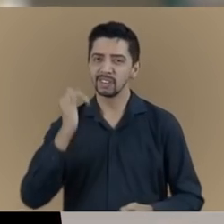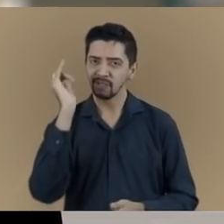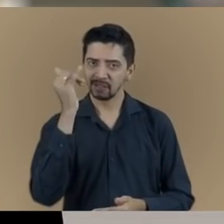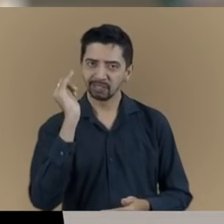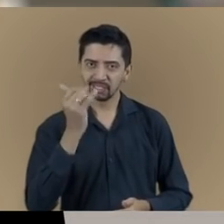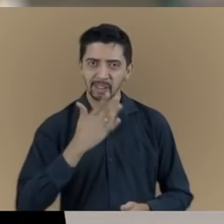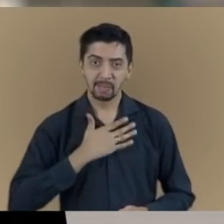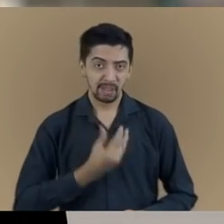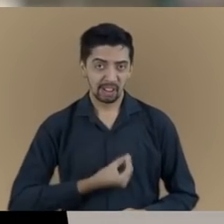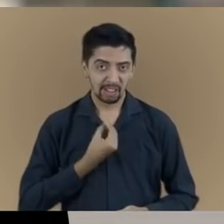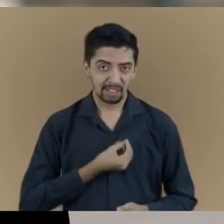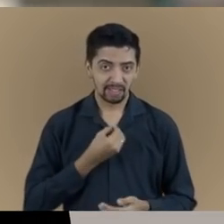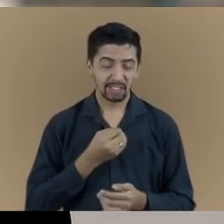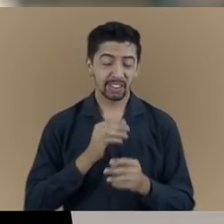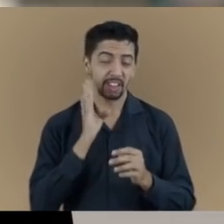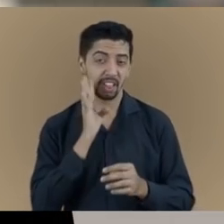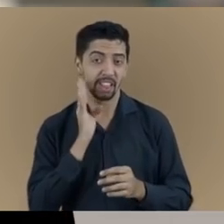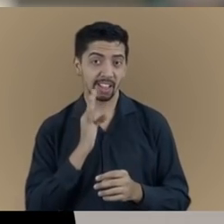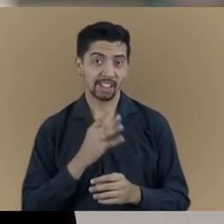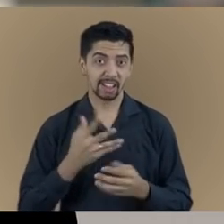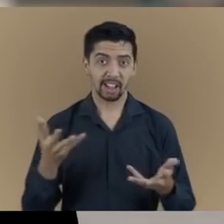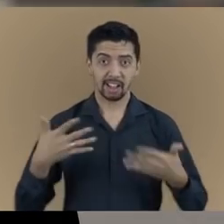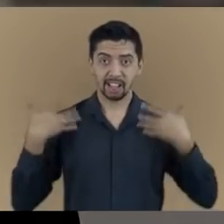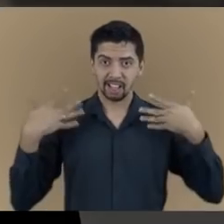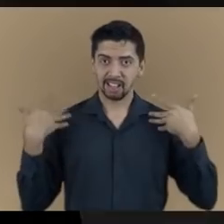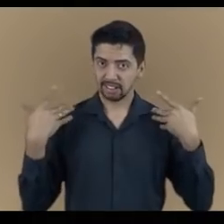Minha vida não foi só flores.